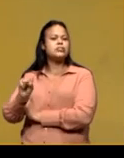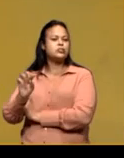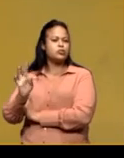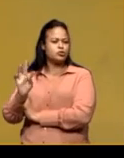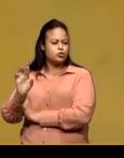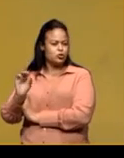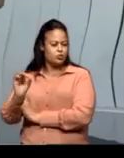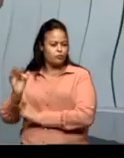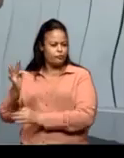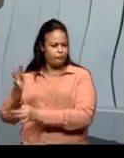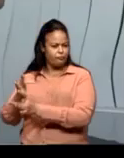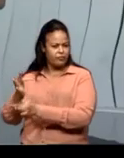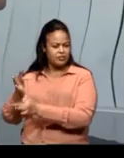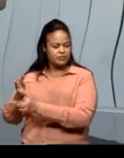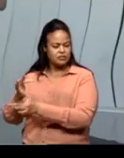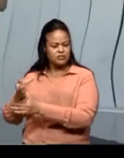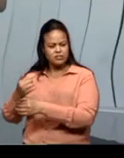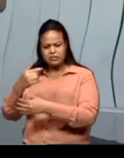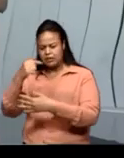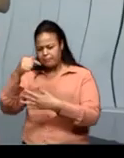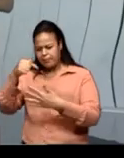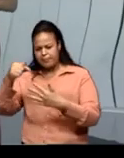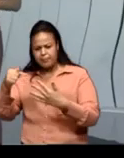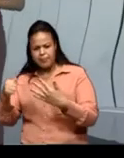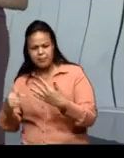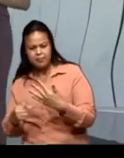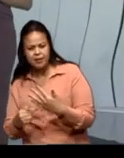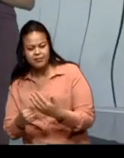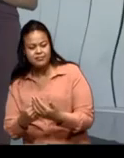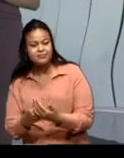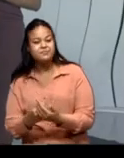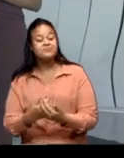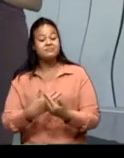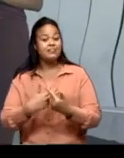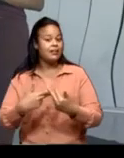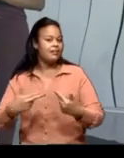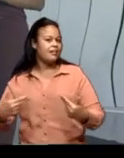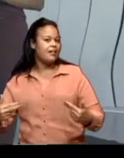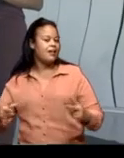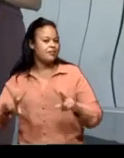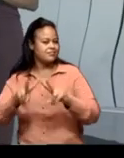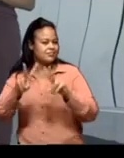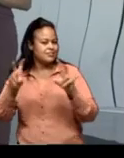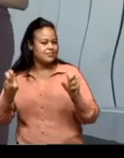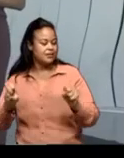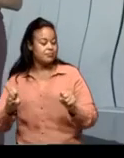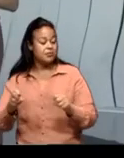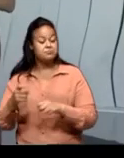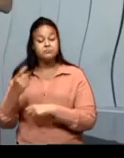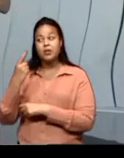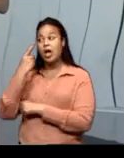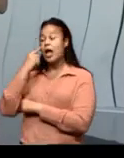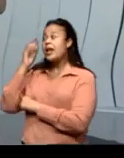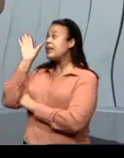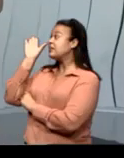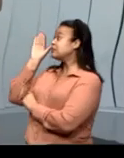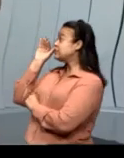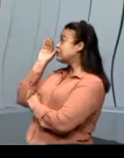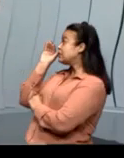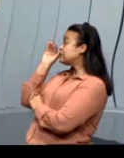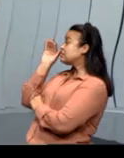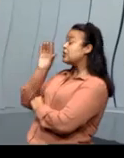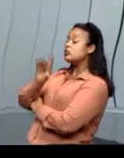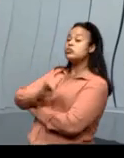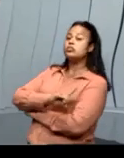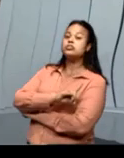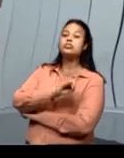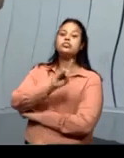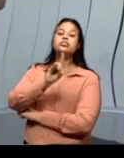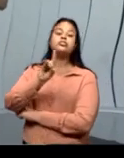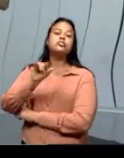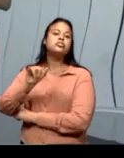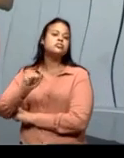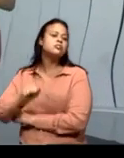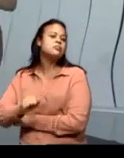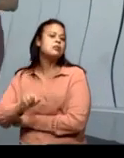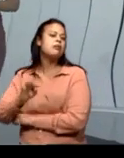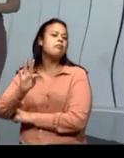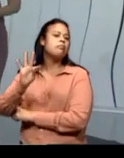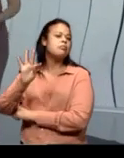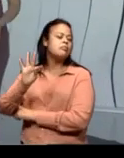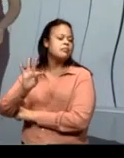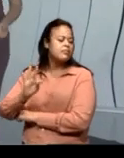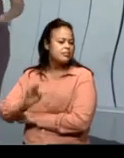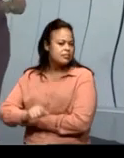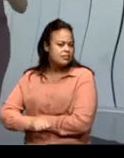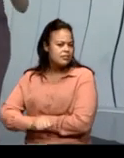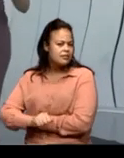vou dar uma parada aqui. Uma coisa interessante é a questão de datas. A gente observa que quando ele fala no novembro do ano